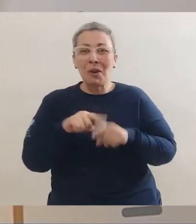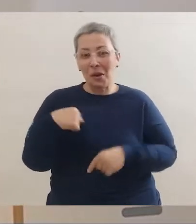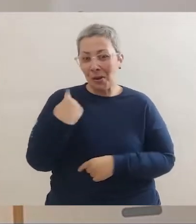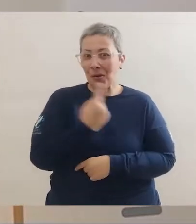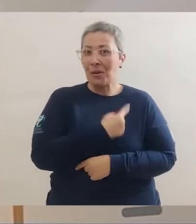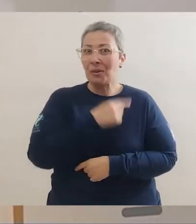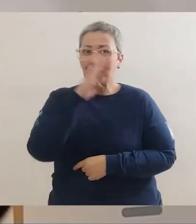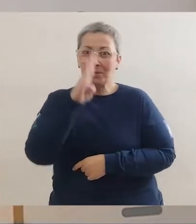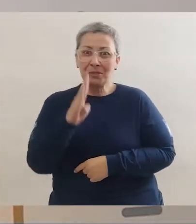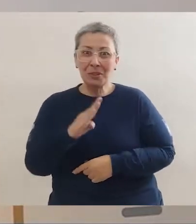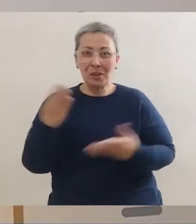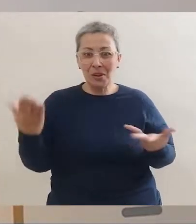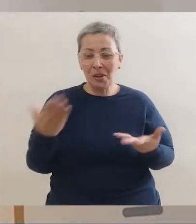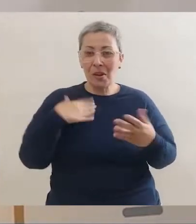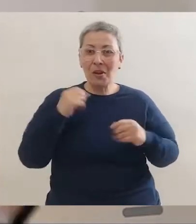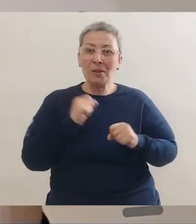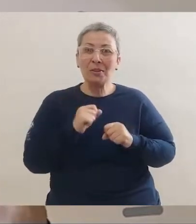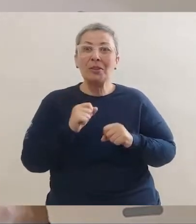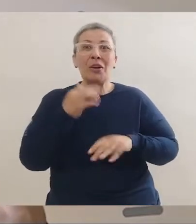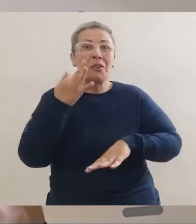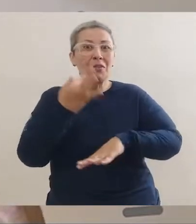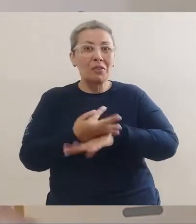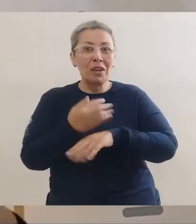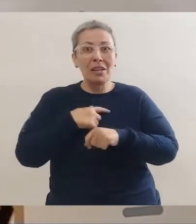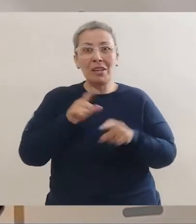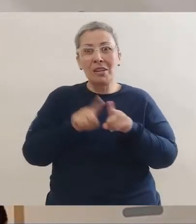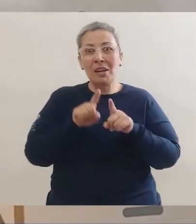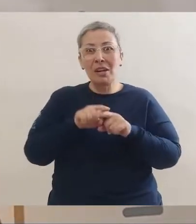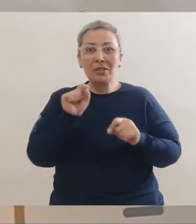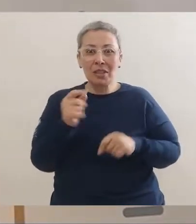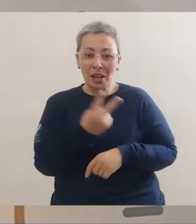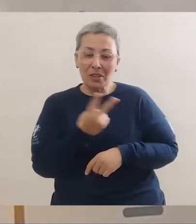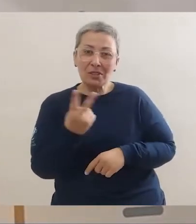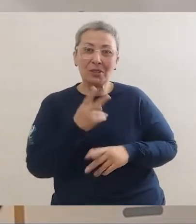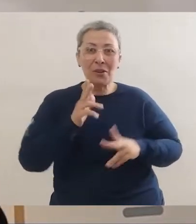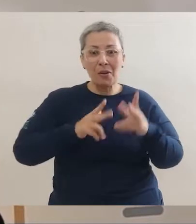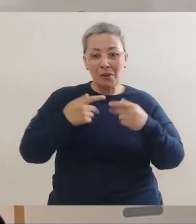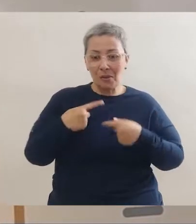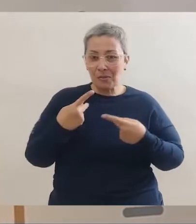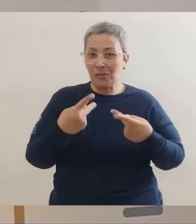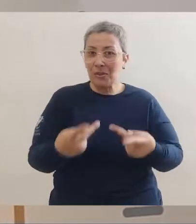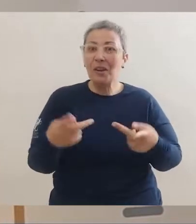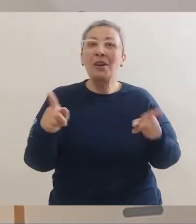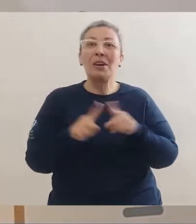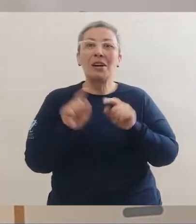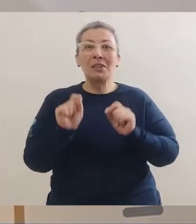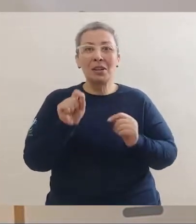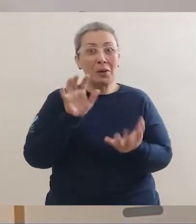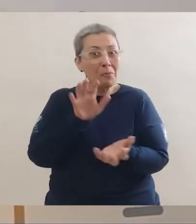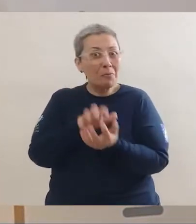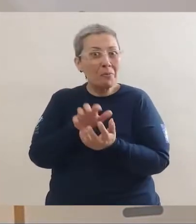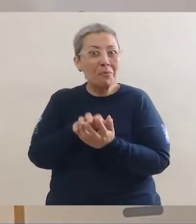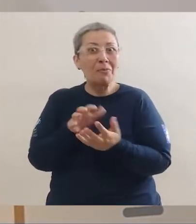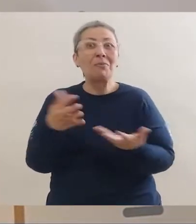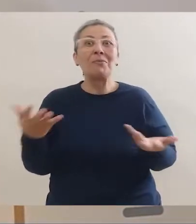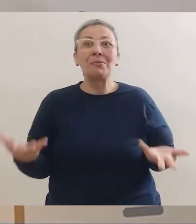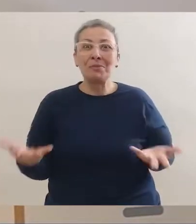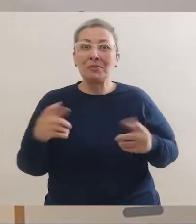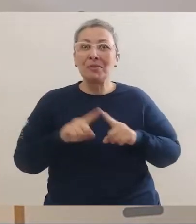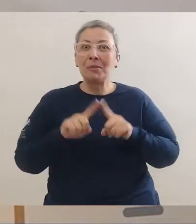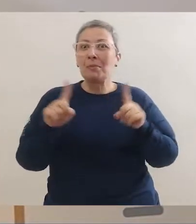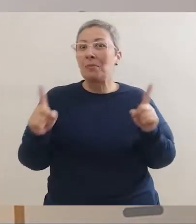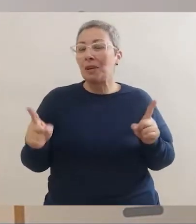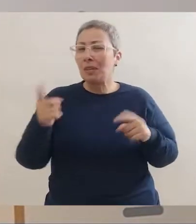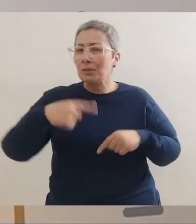melhor, do nosso Brasil. Nesse recesso, a Amy e a Sophia vieram me fazer uma visita aqui em